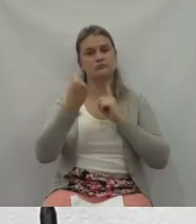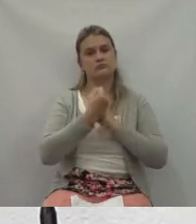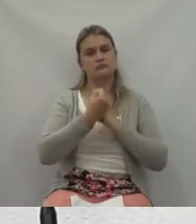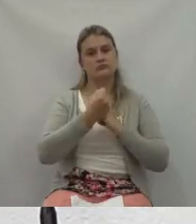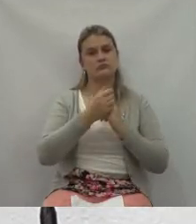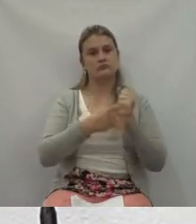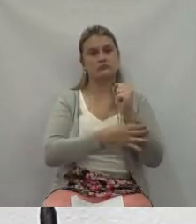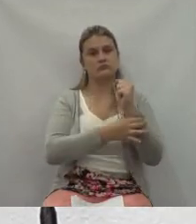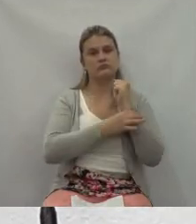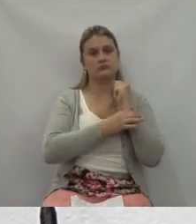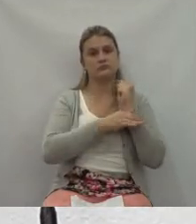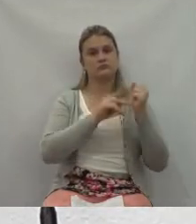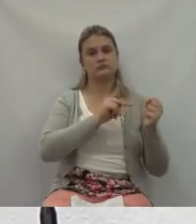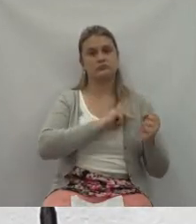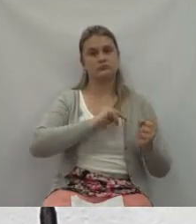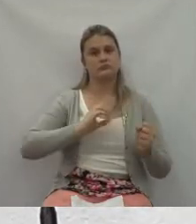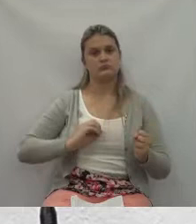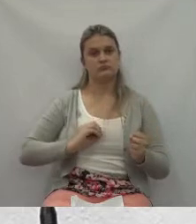enquanto